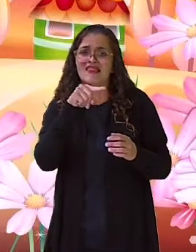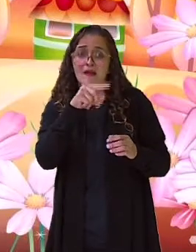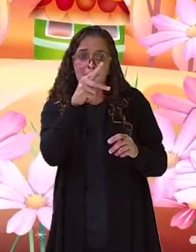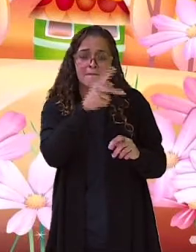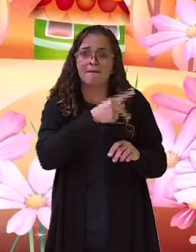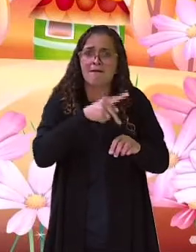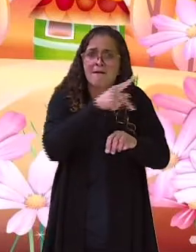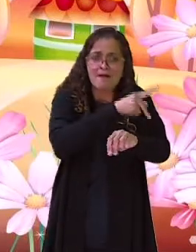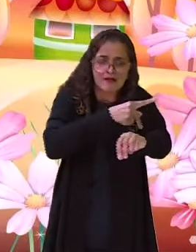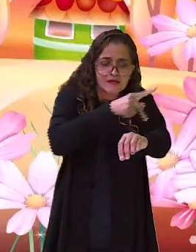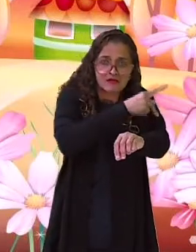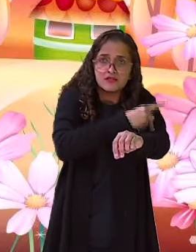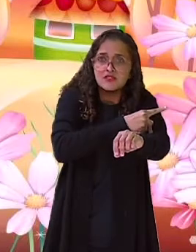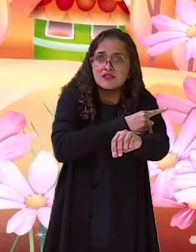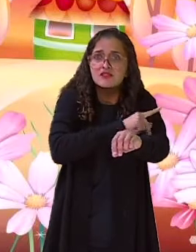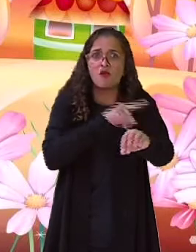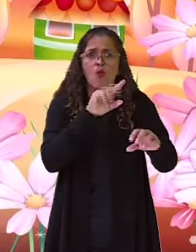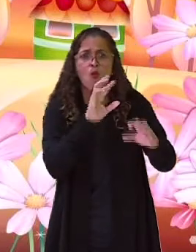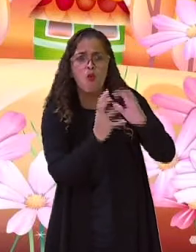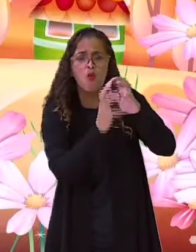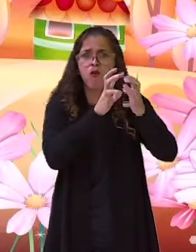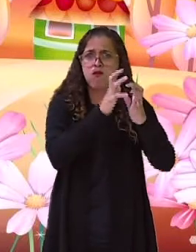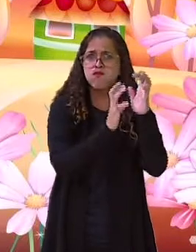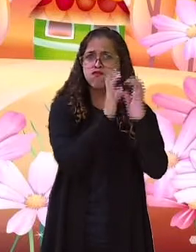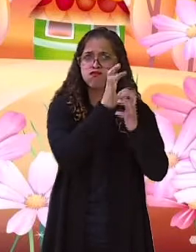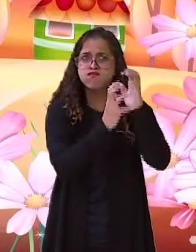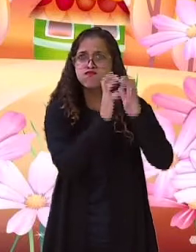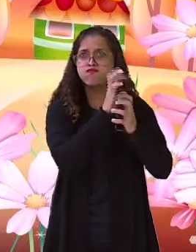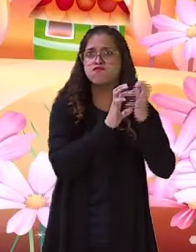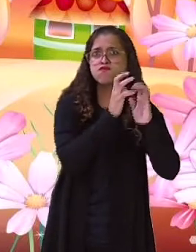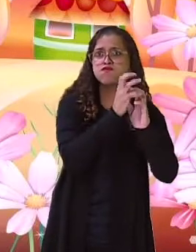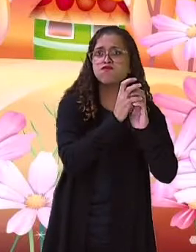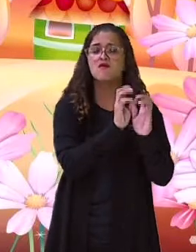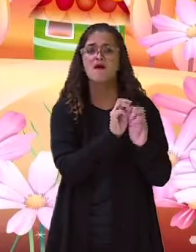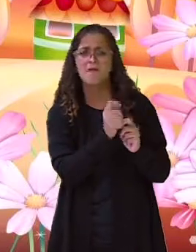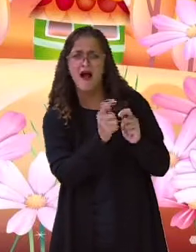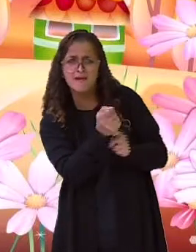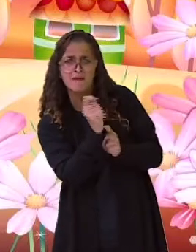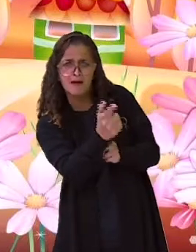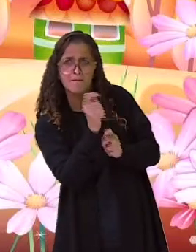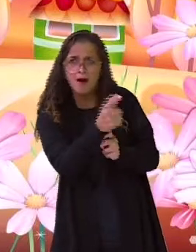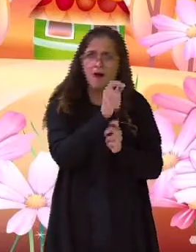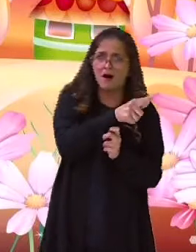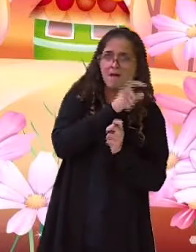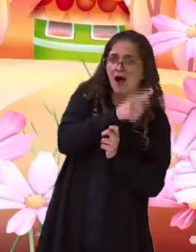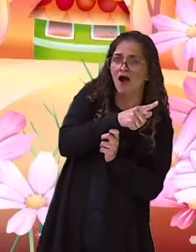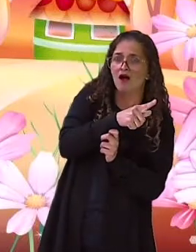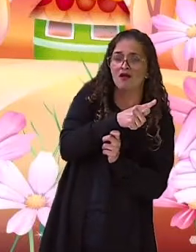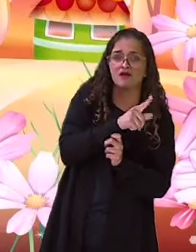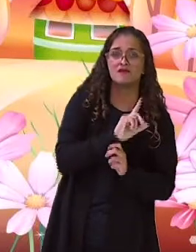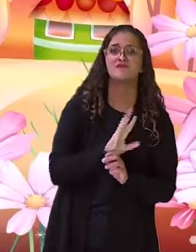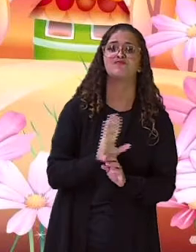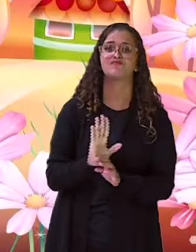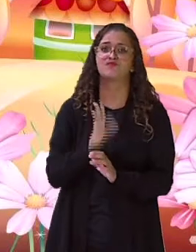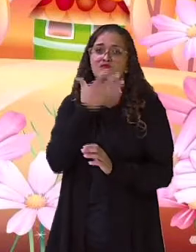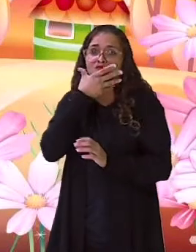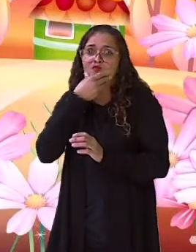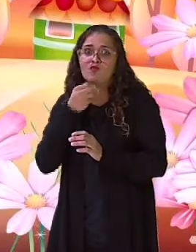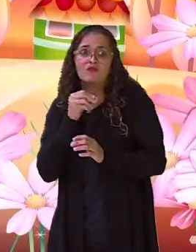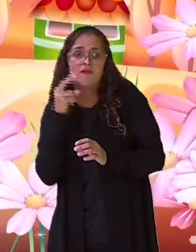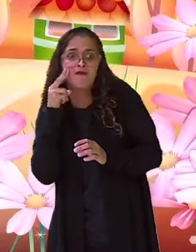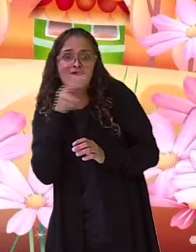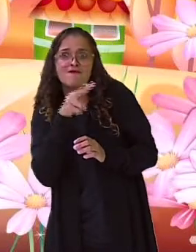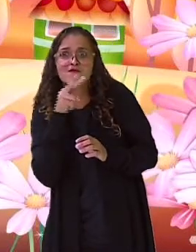praça. Teve até tiroteio. A polícia teve que intervir e, aproveitando a confusão, o homem